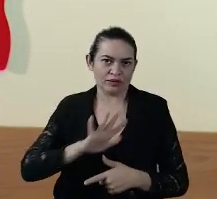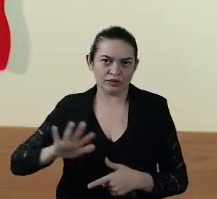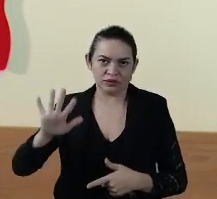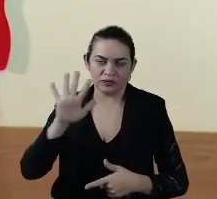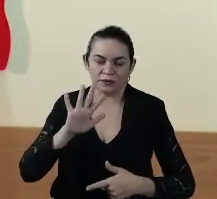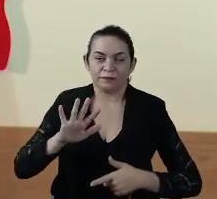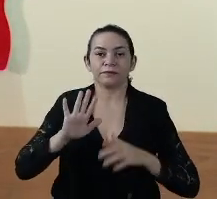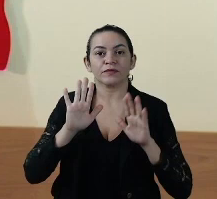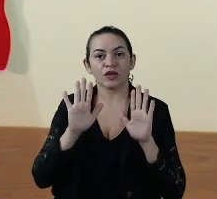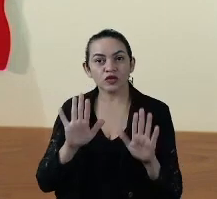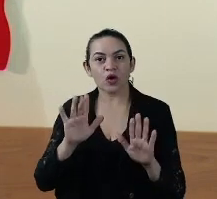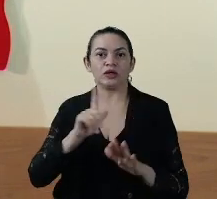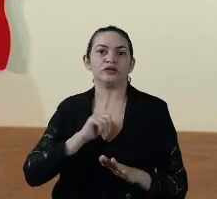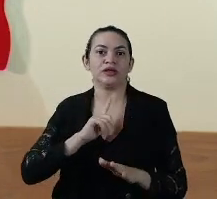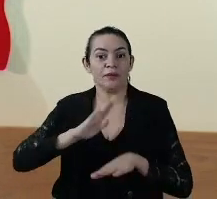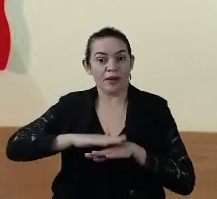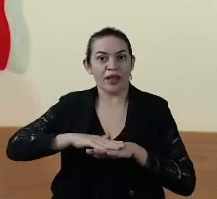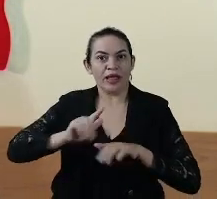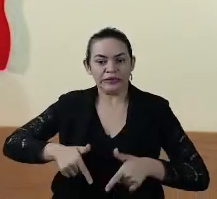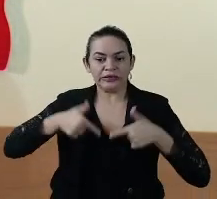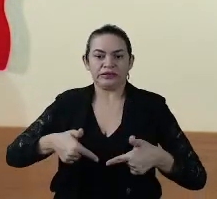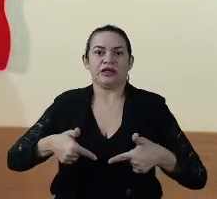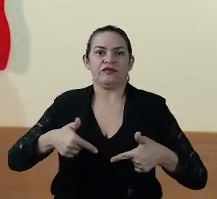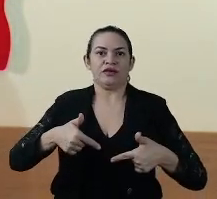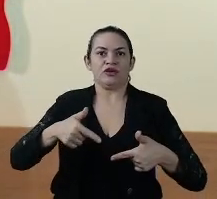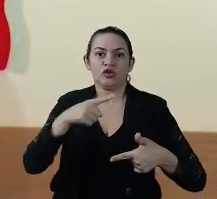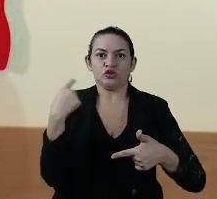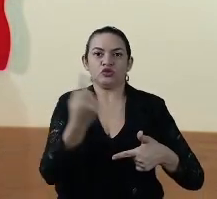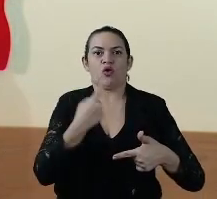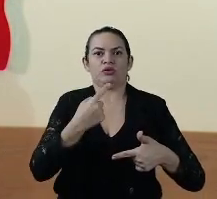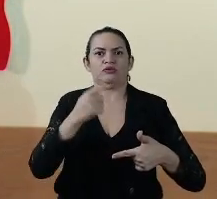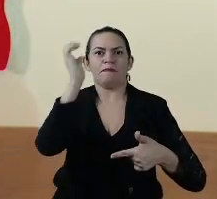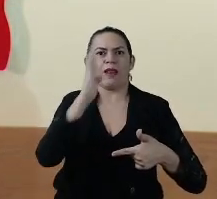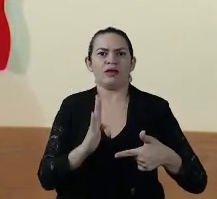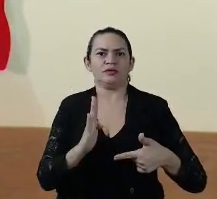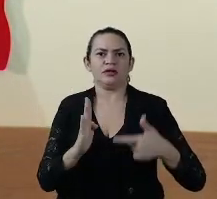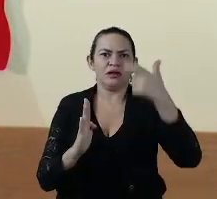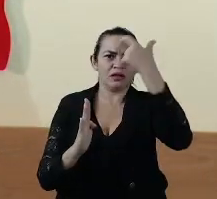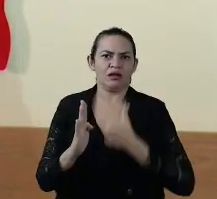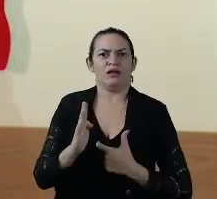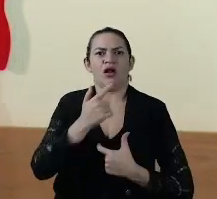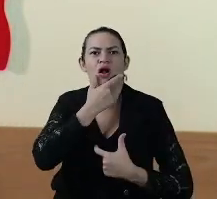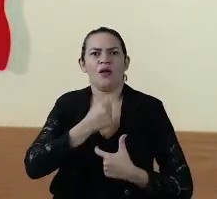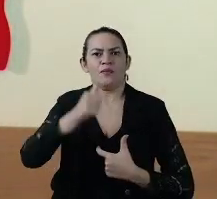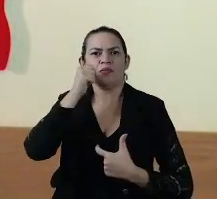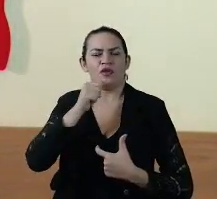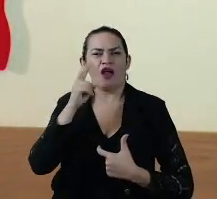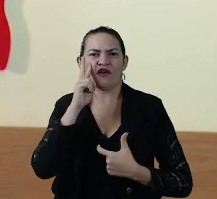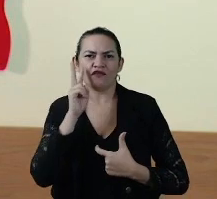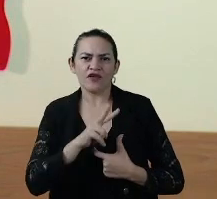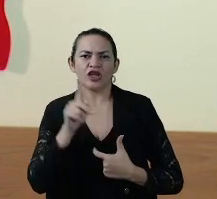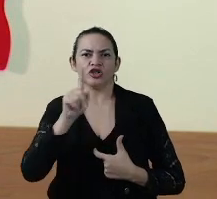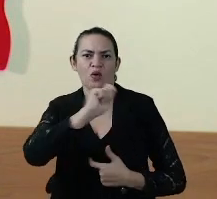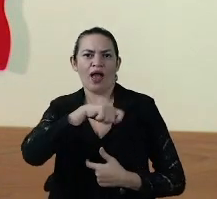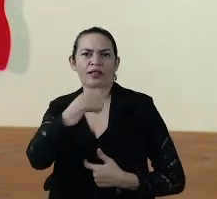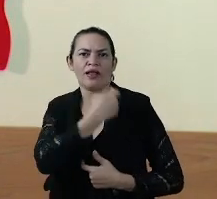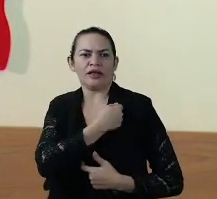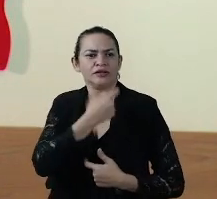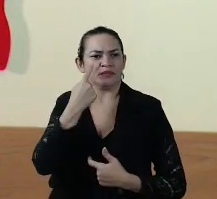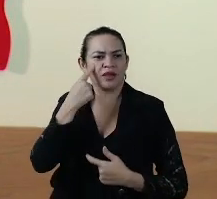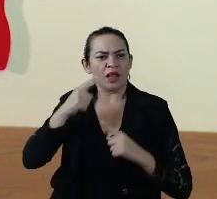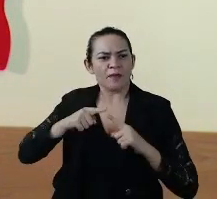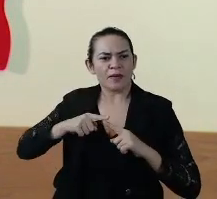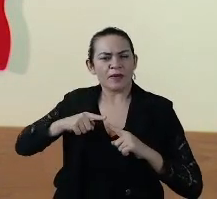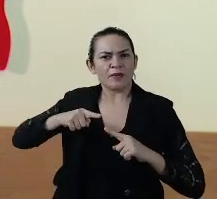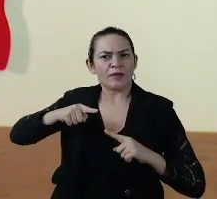Nós temos este desafio como brasileiros e brasileiras. Vejam que a curva na Espanha subiu